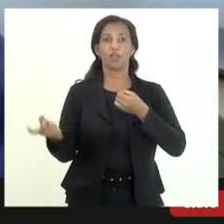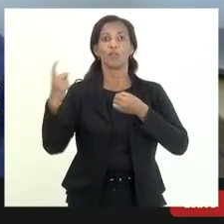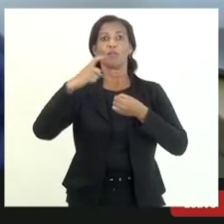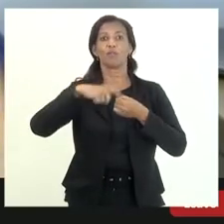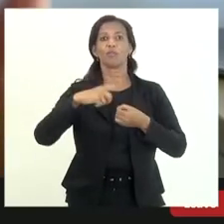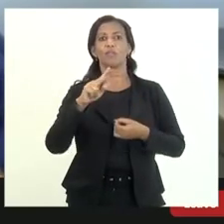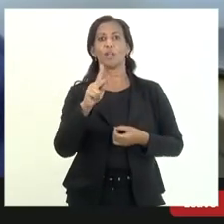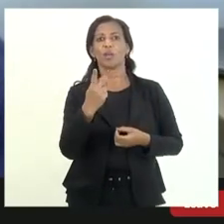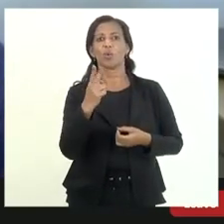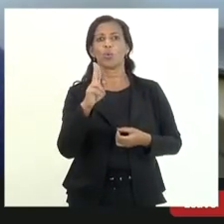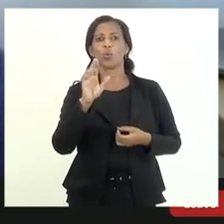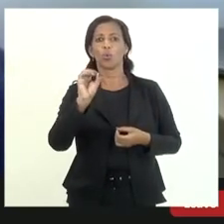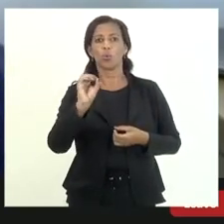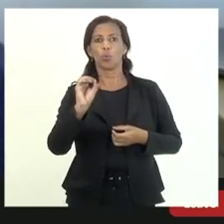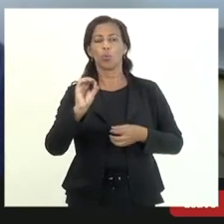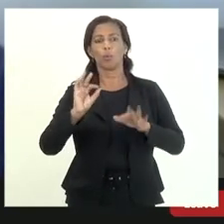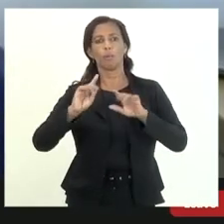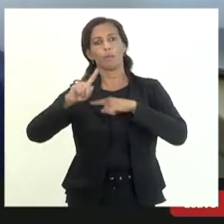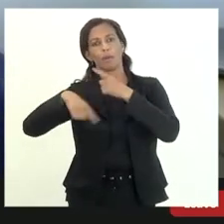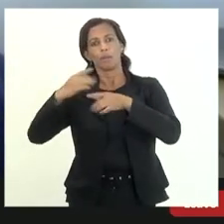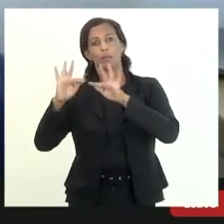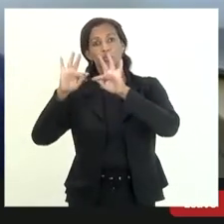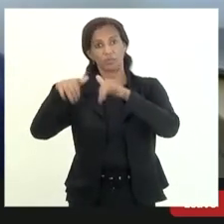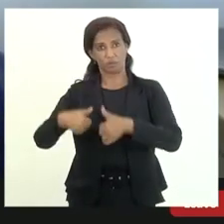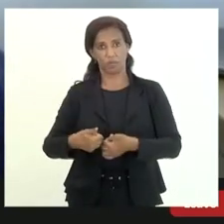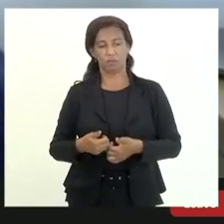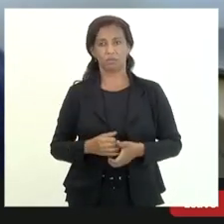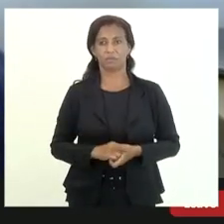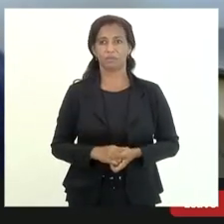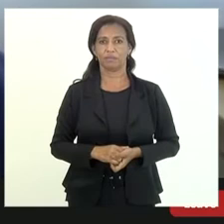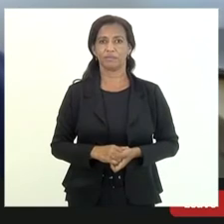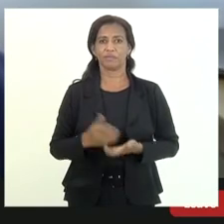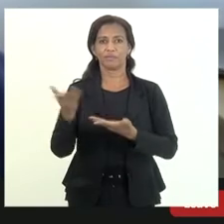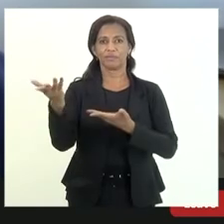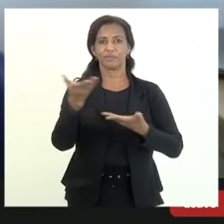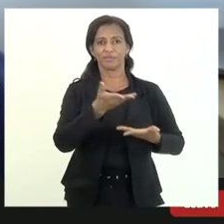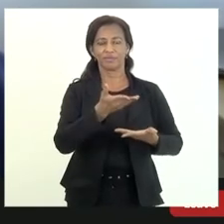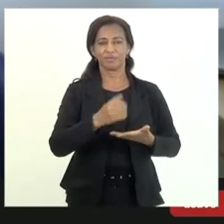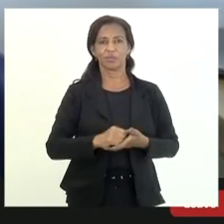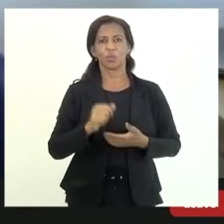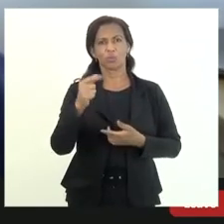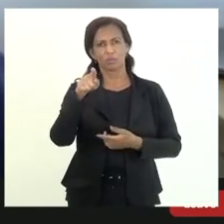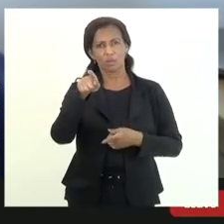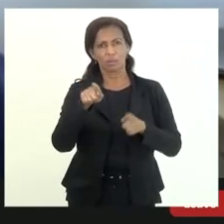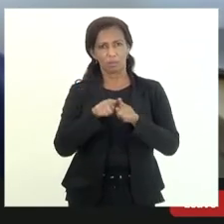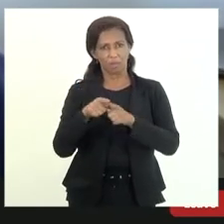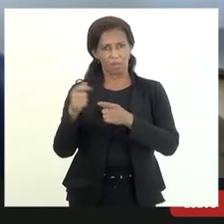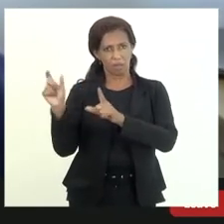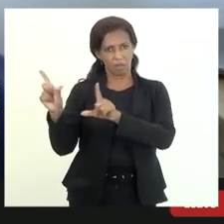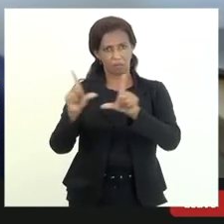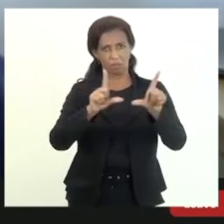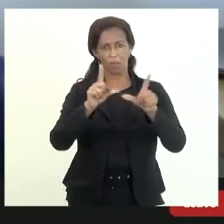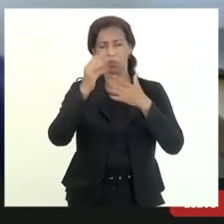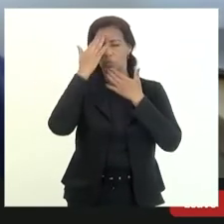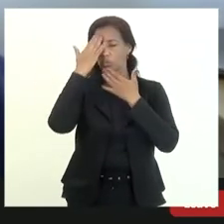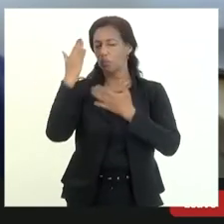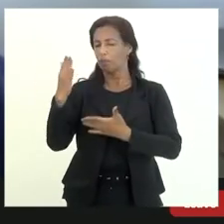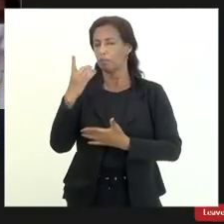doutor Hugo para depois a gente ir para a discussão final do doutor Hugo só queria fazer também a apresentação muito obrigado doutor André